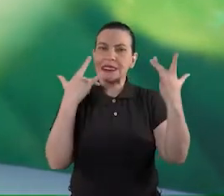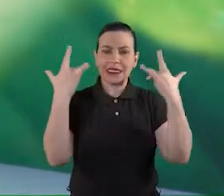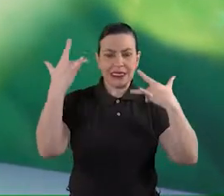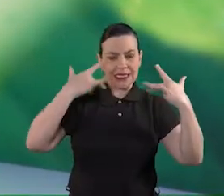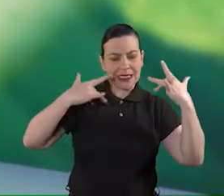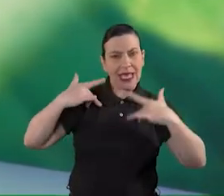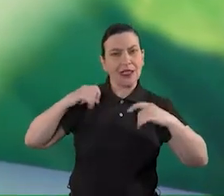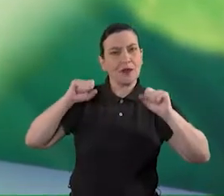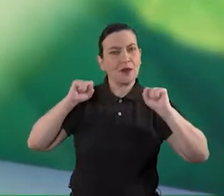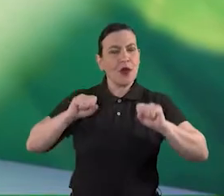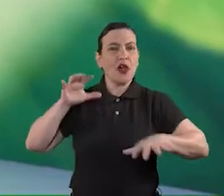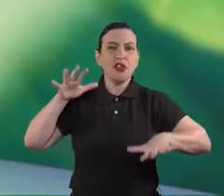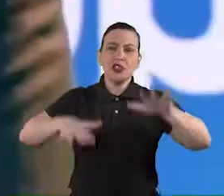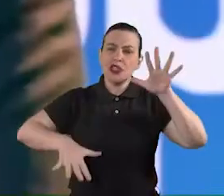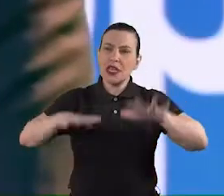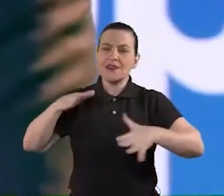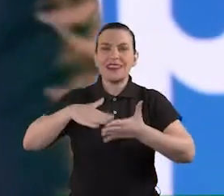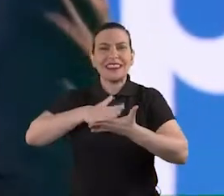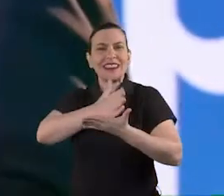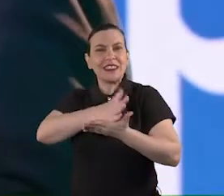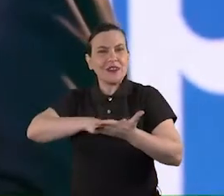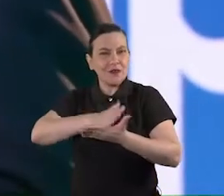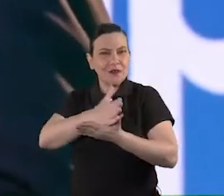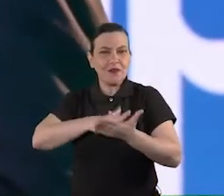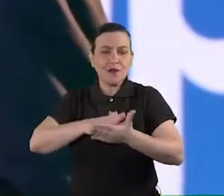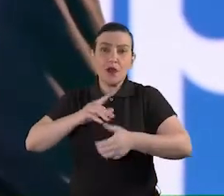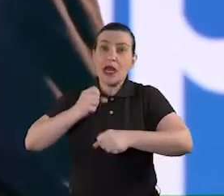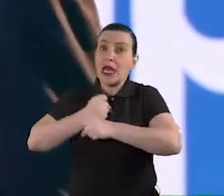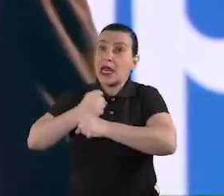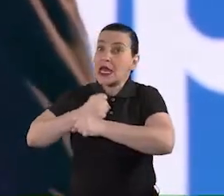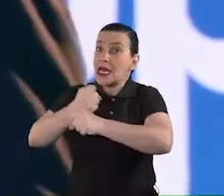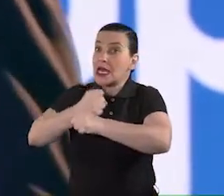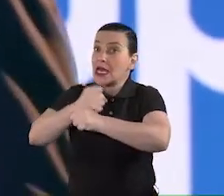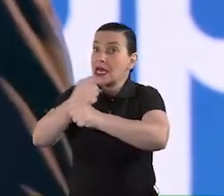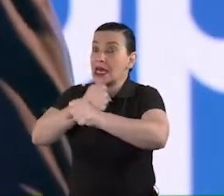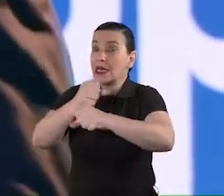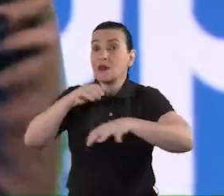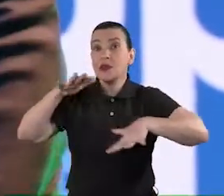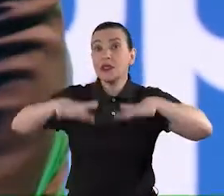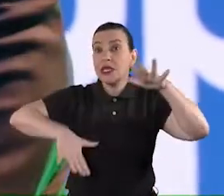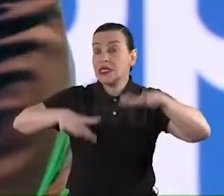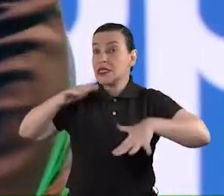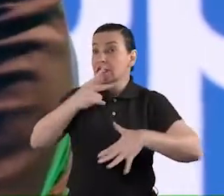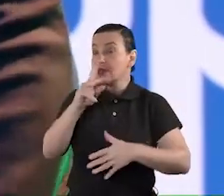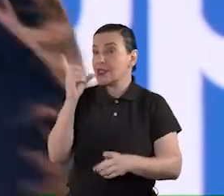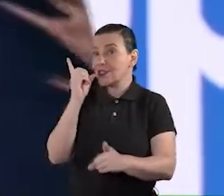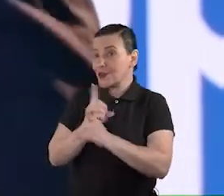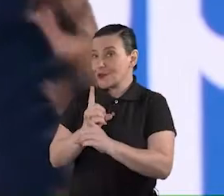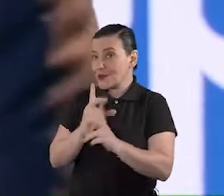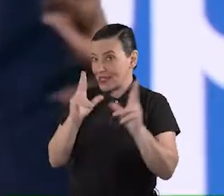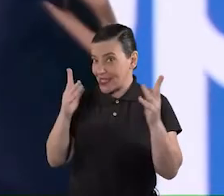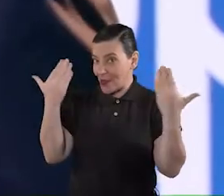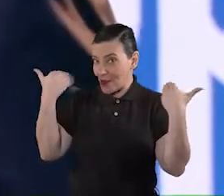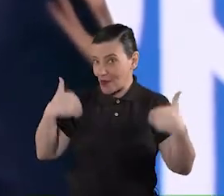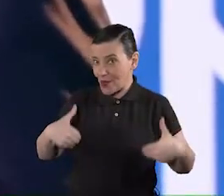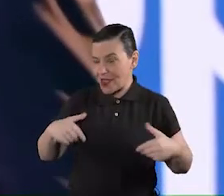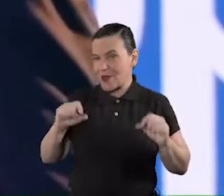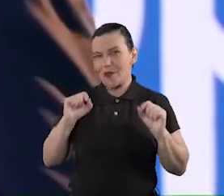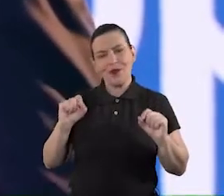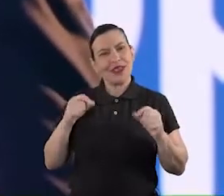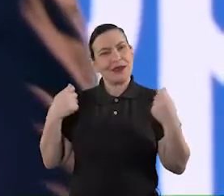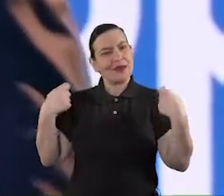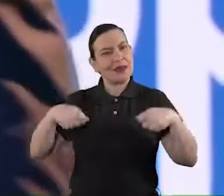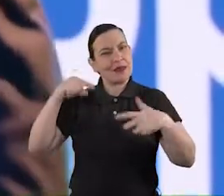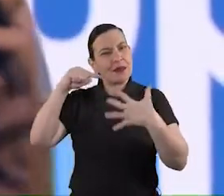possibilidade de desconforto reconhecer ao longo dos anos que muitas vezes se vocês são como eu reagimos às nossas